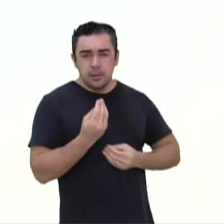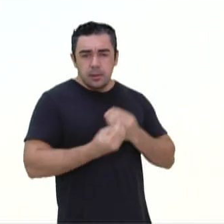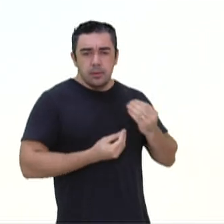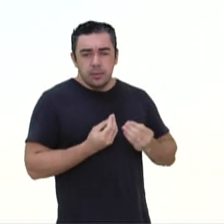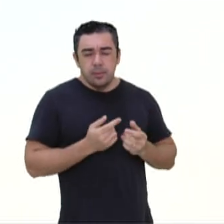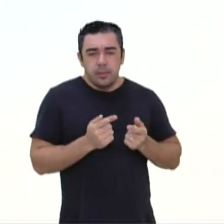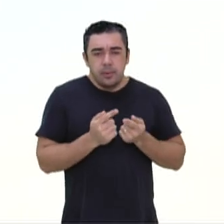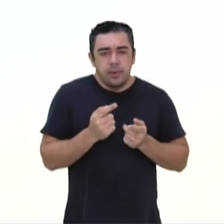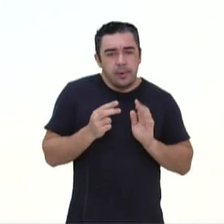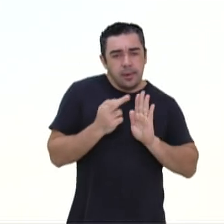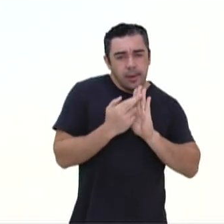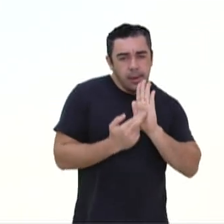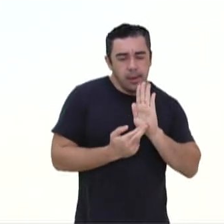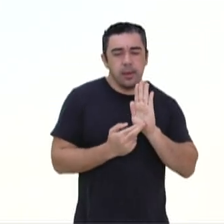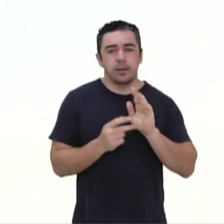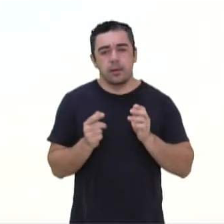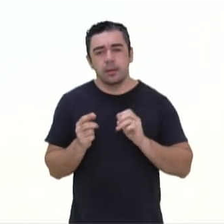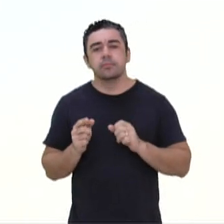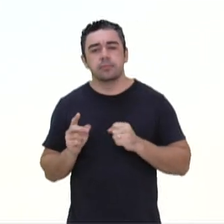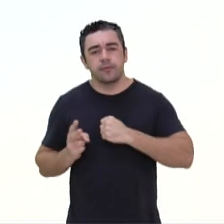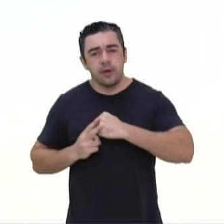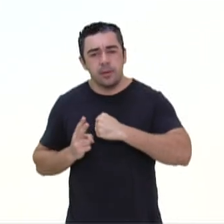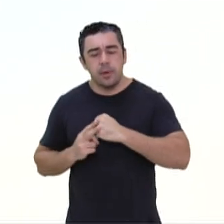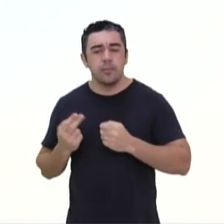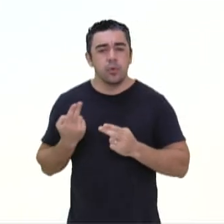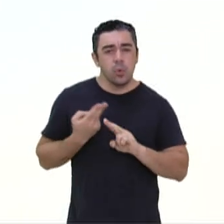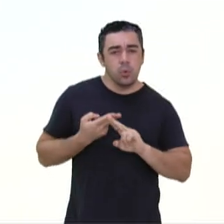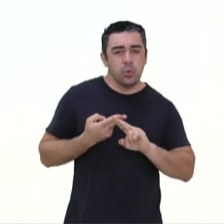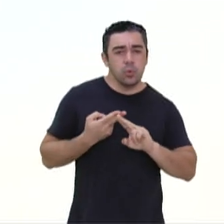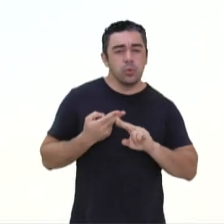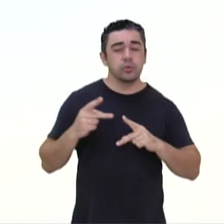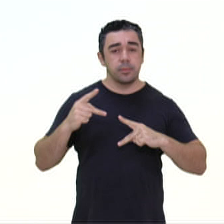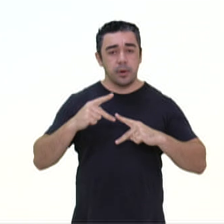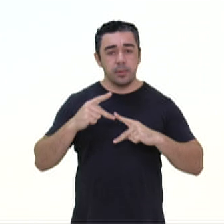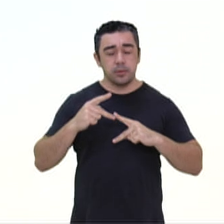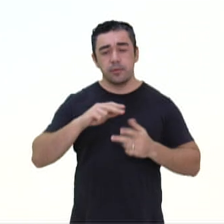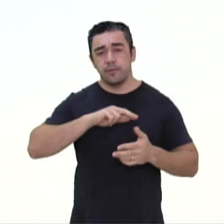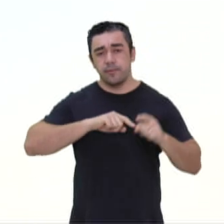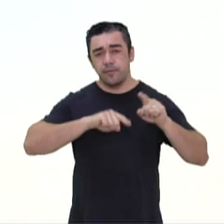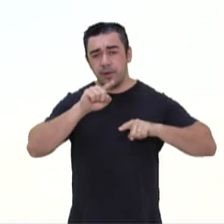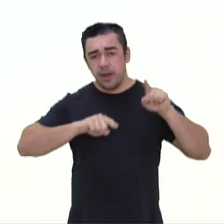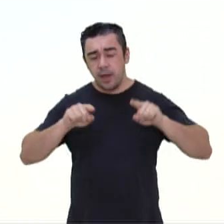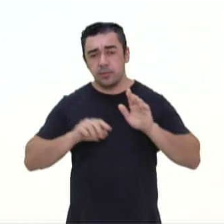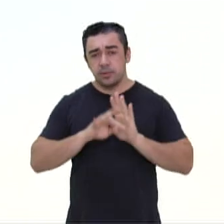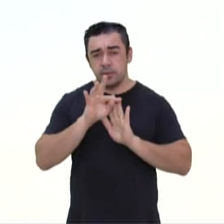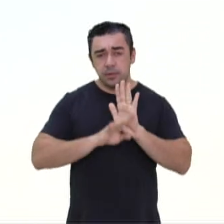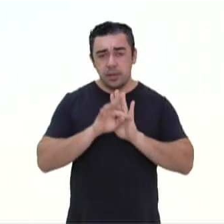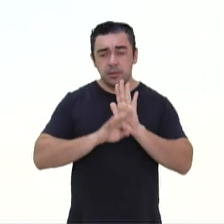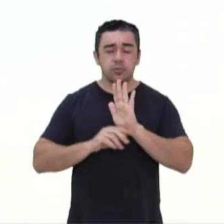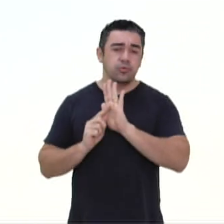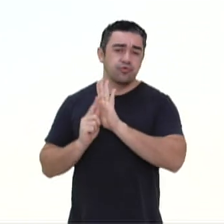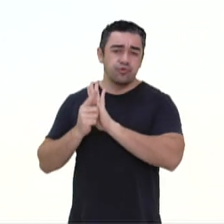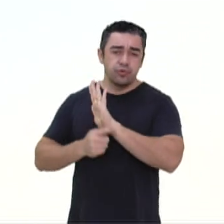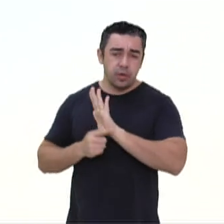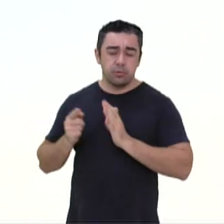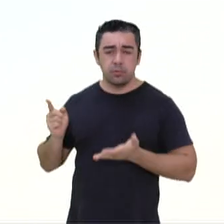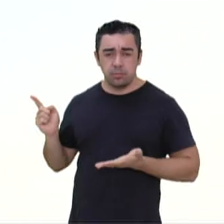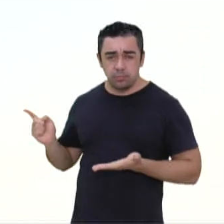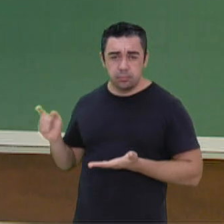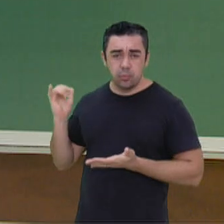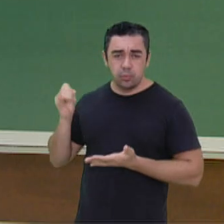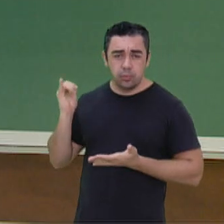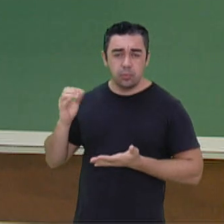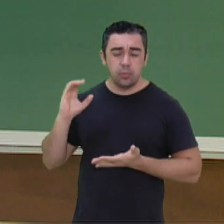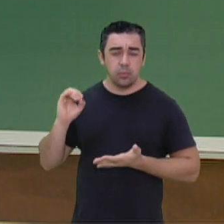verbal, como o uso das preposições em construções variadas de um texto do gênero conto, né? Então vamos